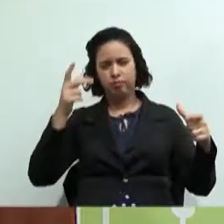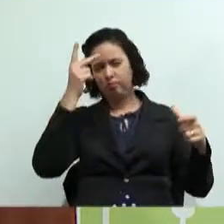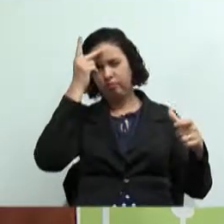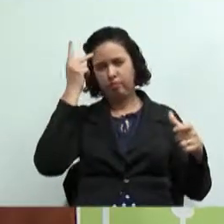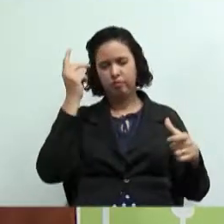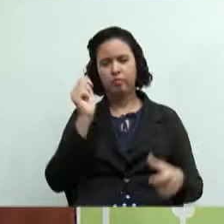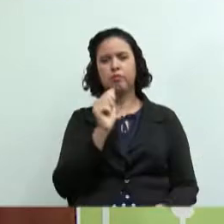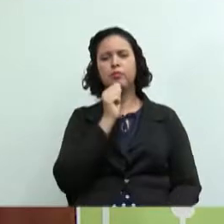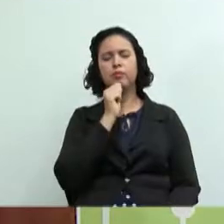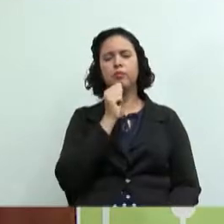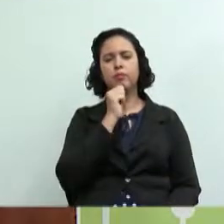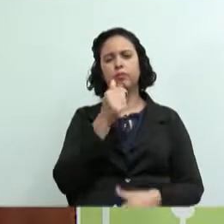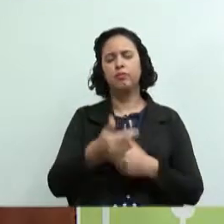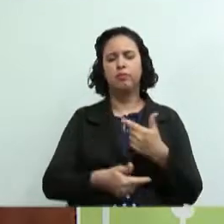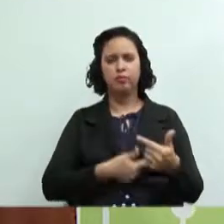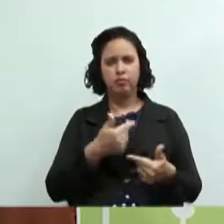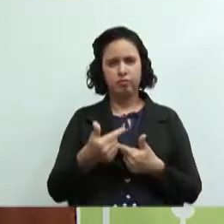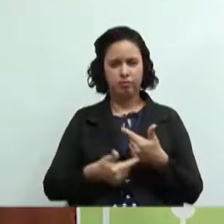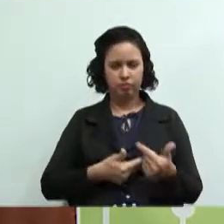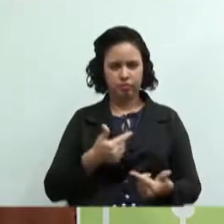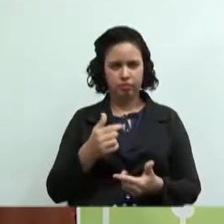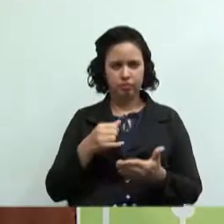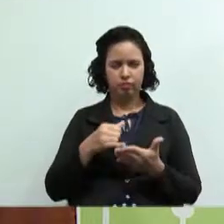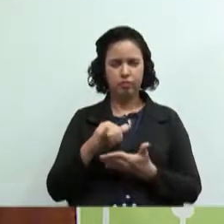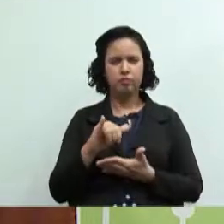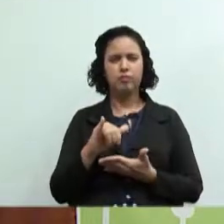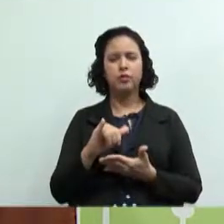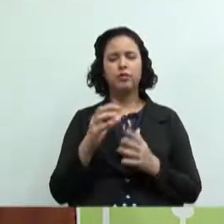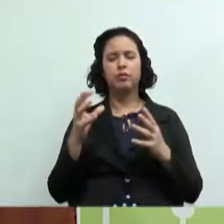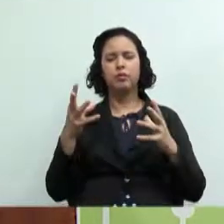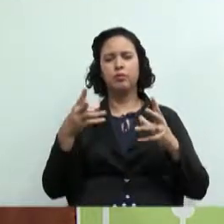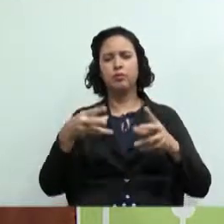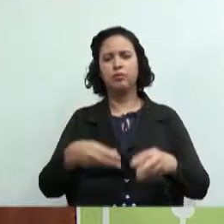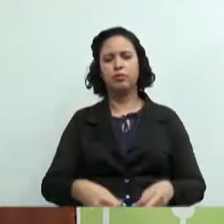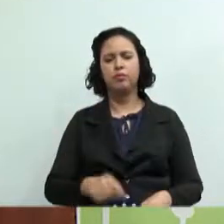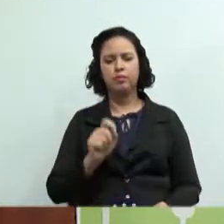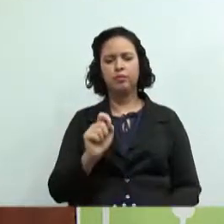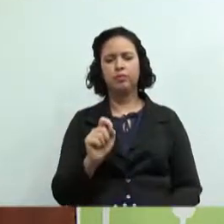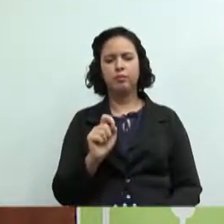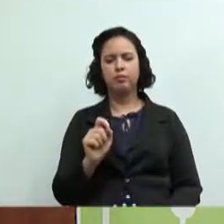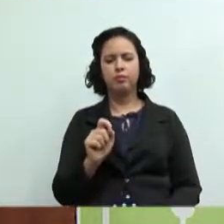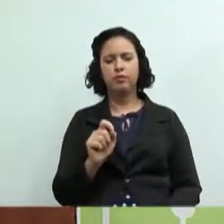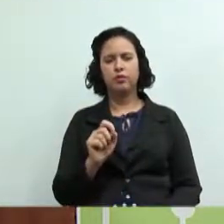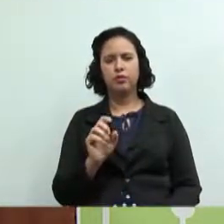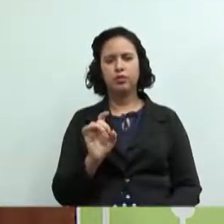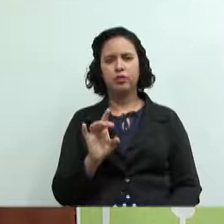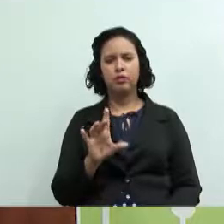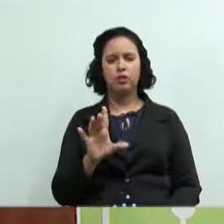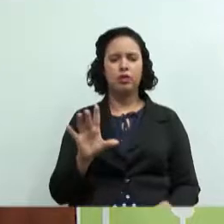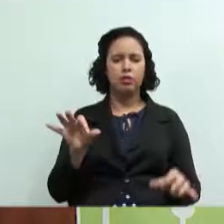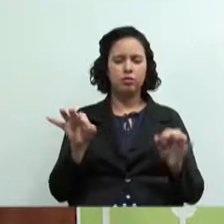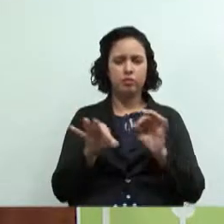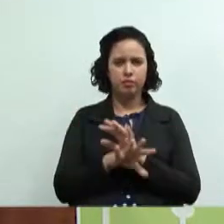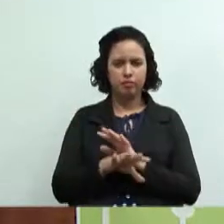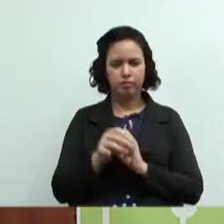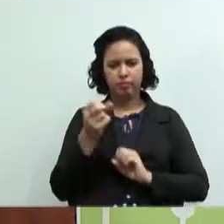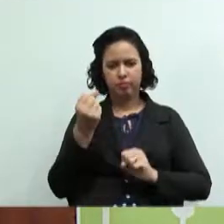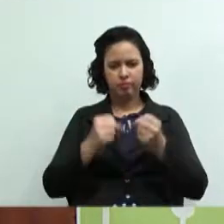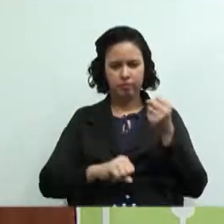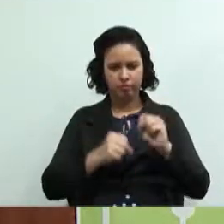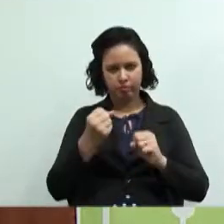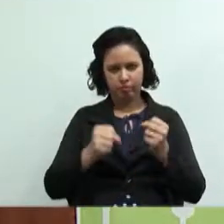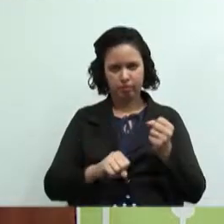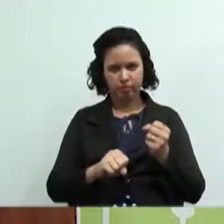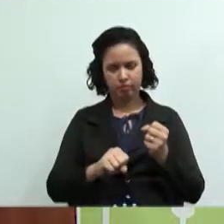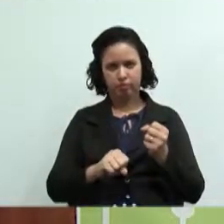impostos as altas taxas de juros todas essas questões estavam acabando com as indústrias e com as